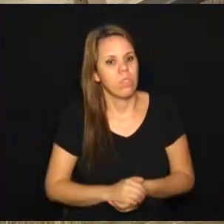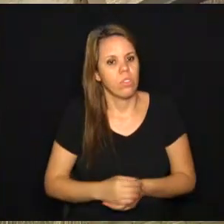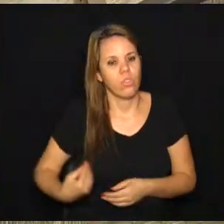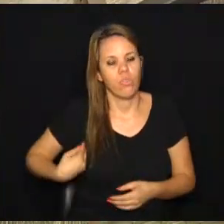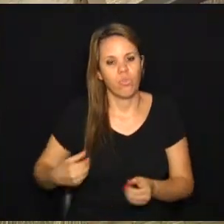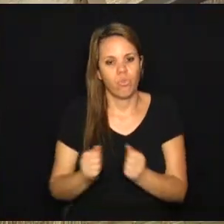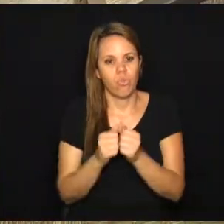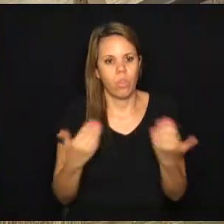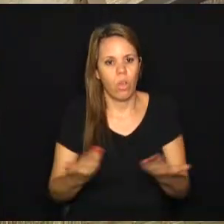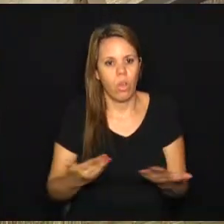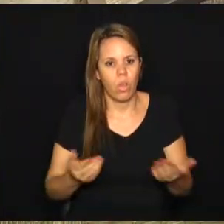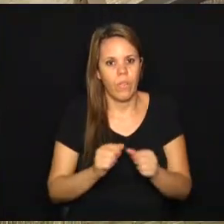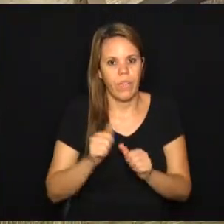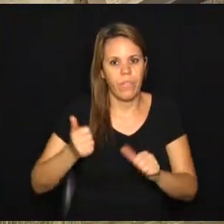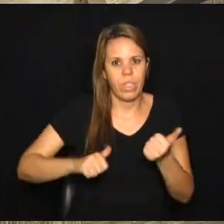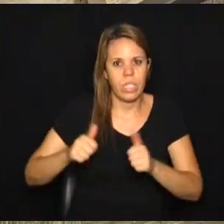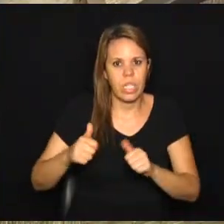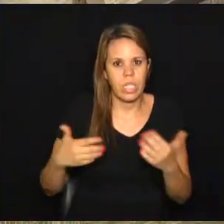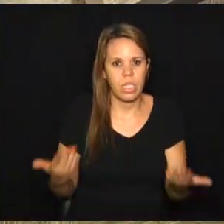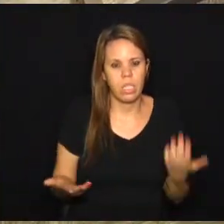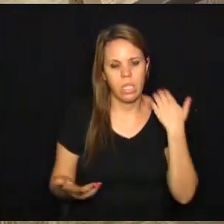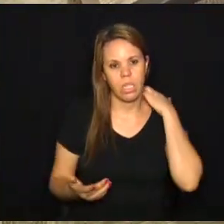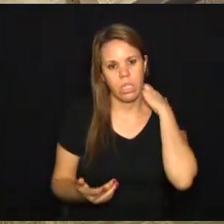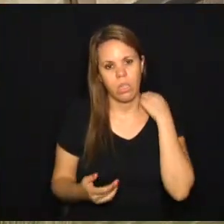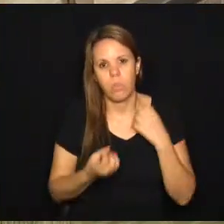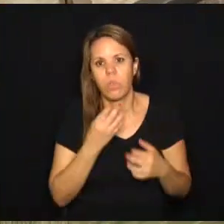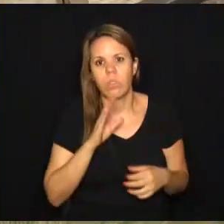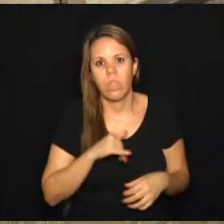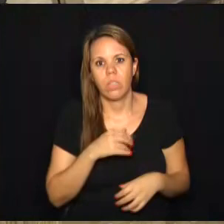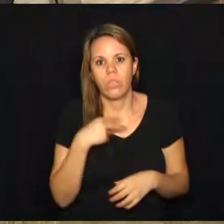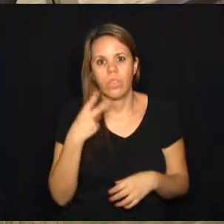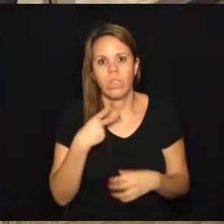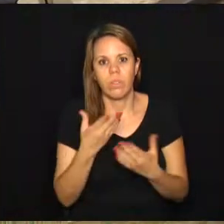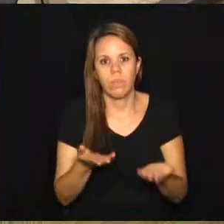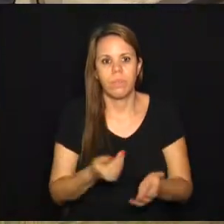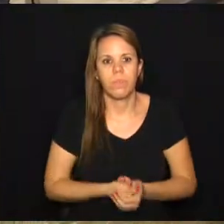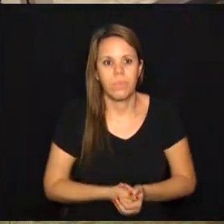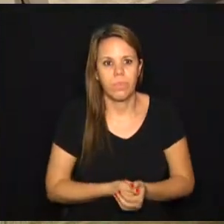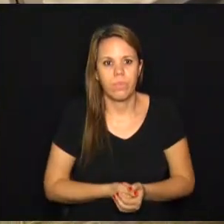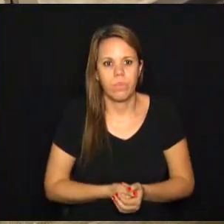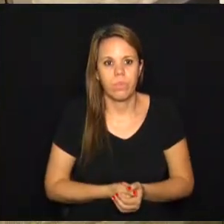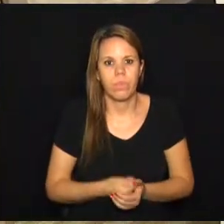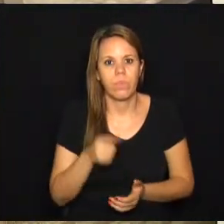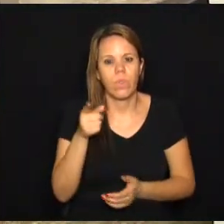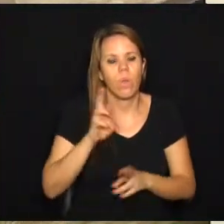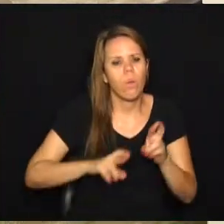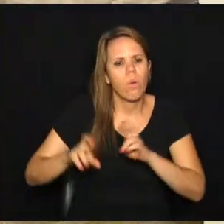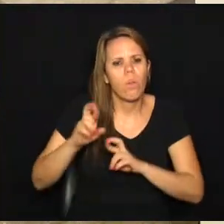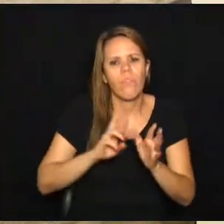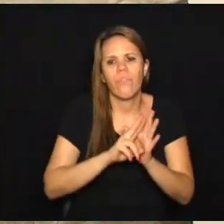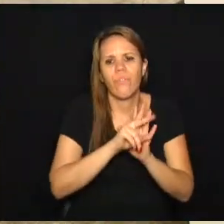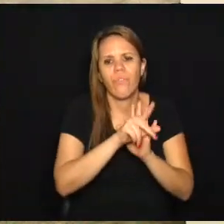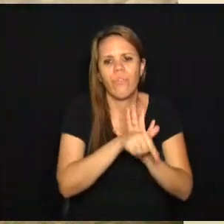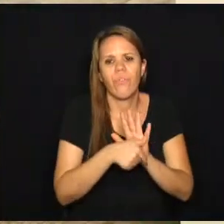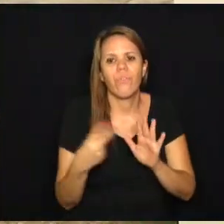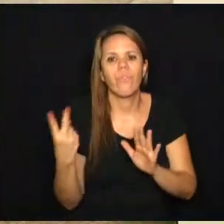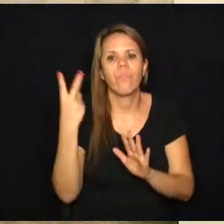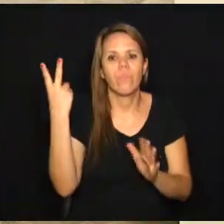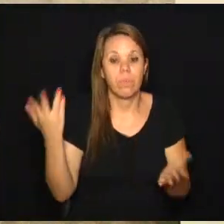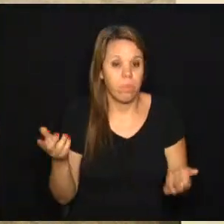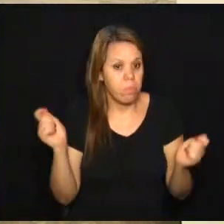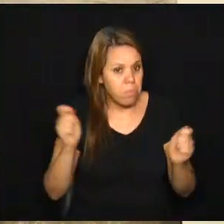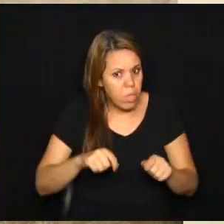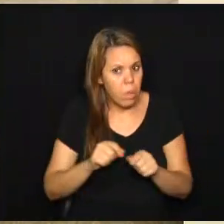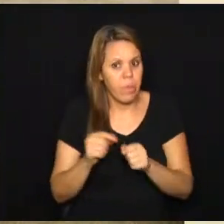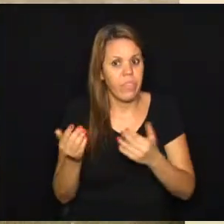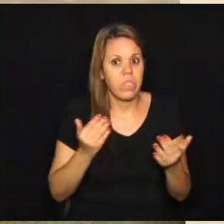aqui comigo e vai fazer um balanço dessa audiência. Boa tarde, vereador. O senhor analisou ali vários valores, né? Dá para